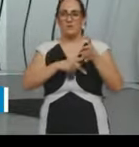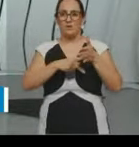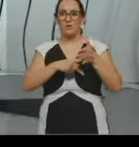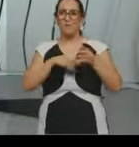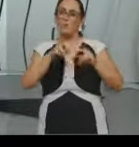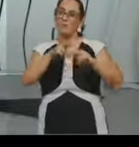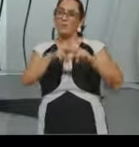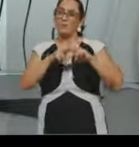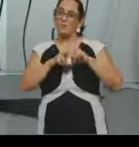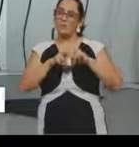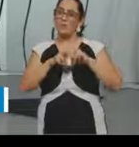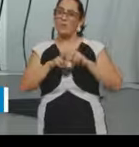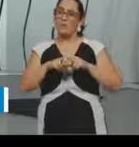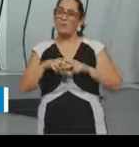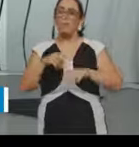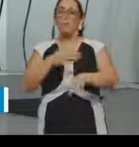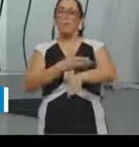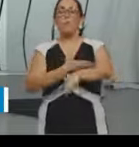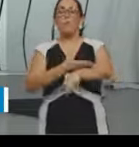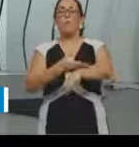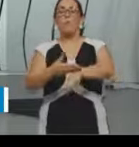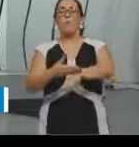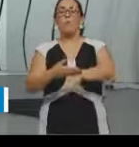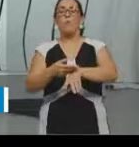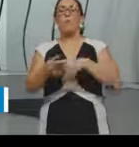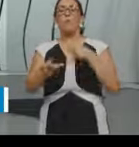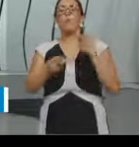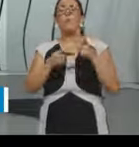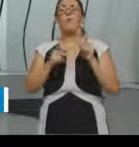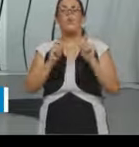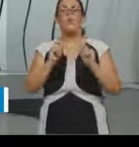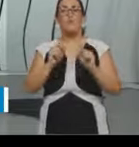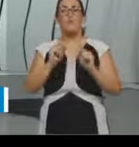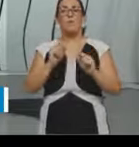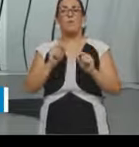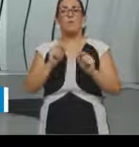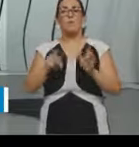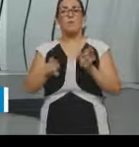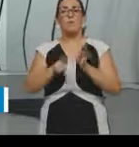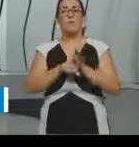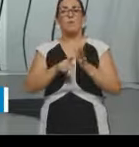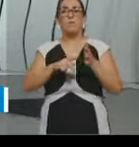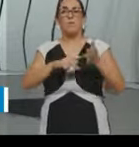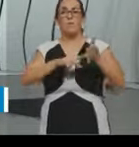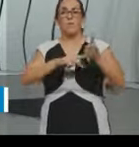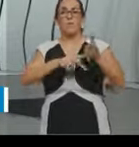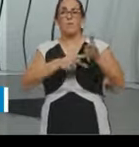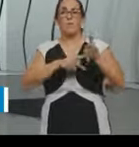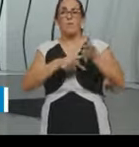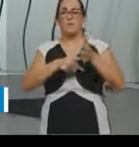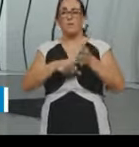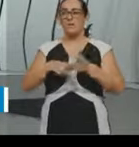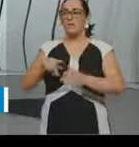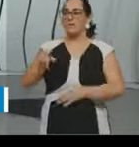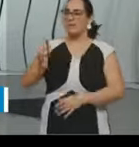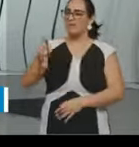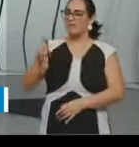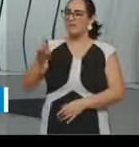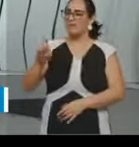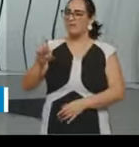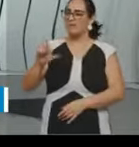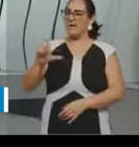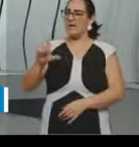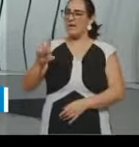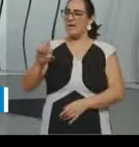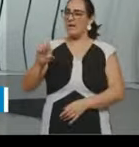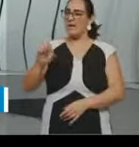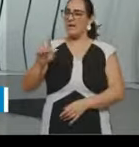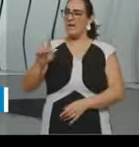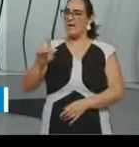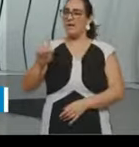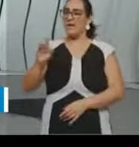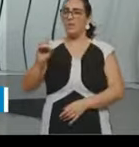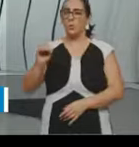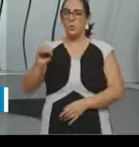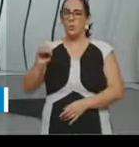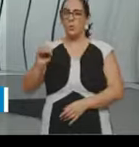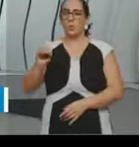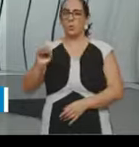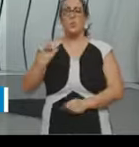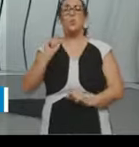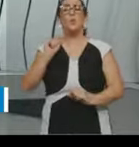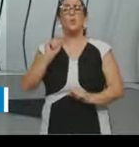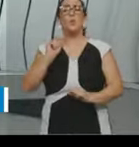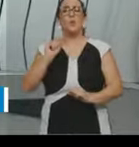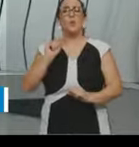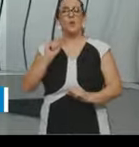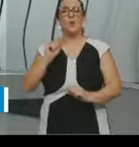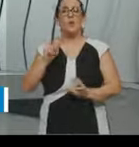gente costuma chamar, o sindicalismo desse período varguista de sindicalismo pelego, que é uma referência ao pelego, que é, né, tipo um